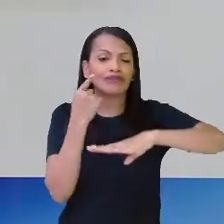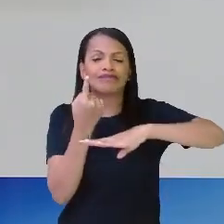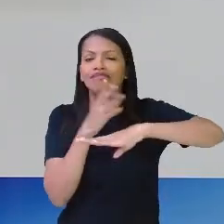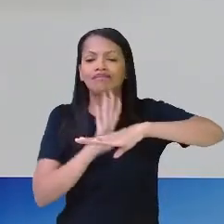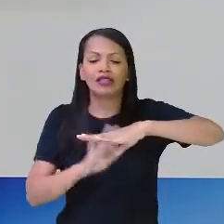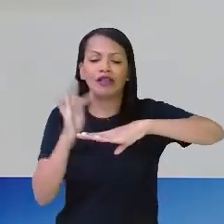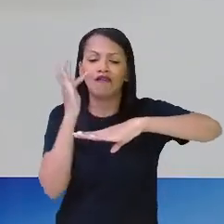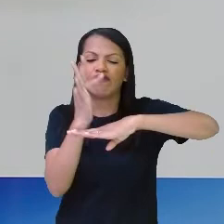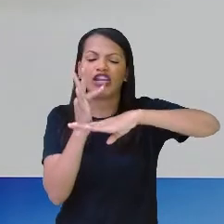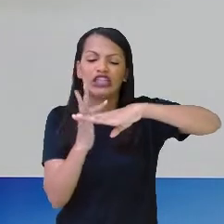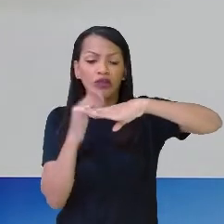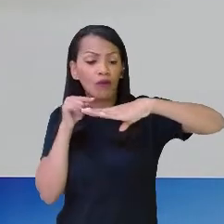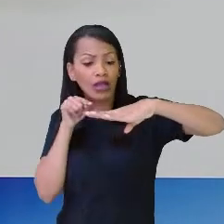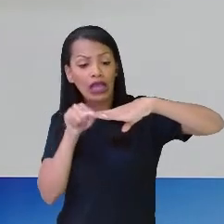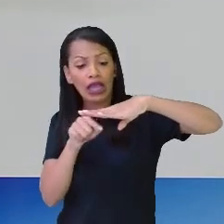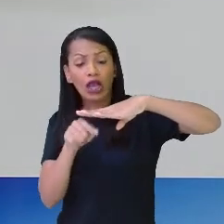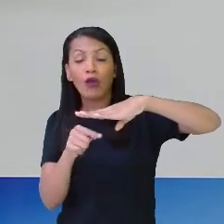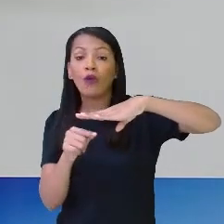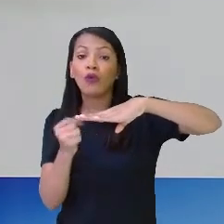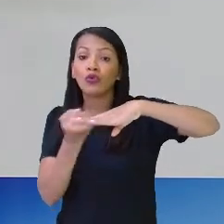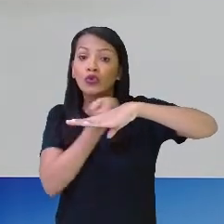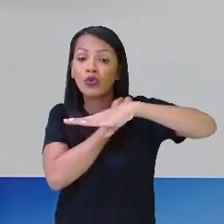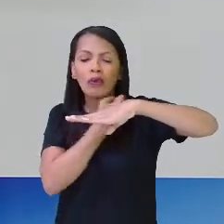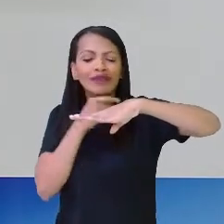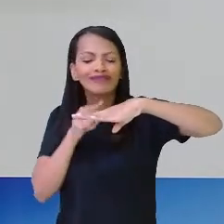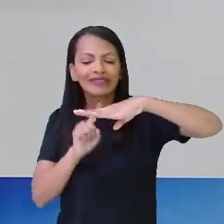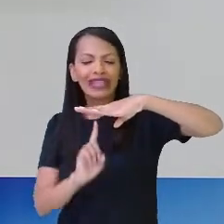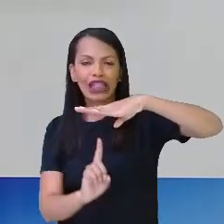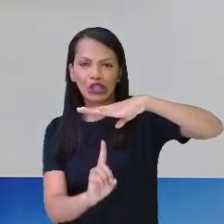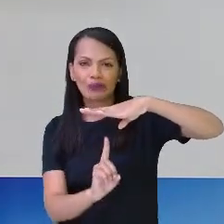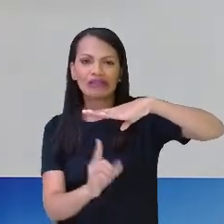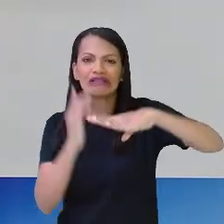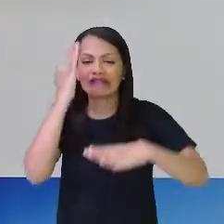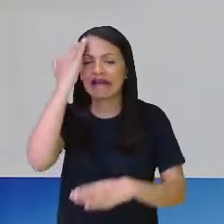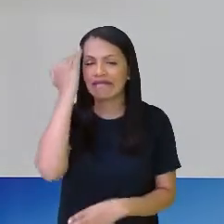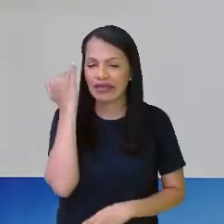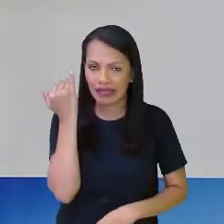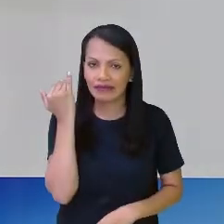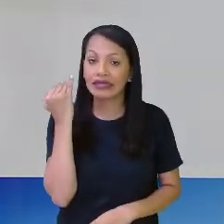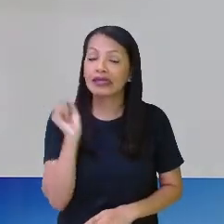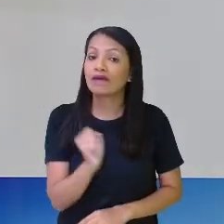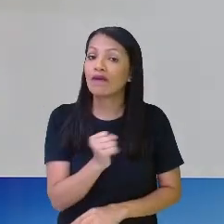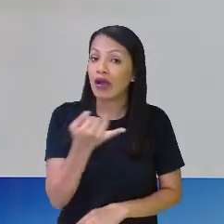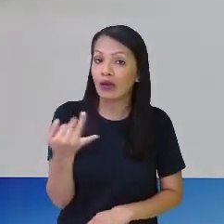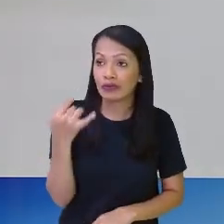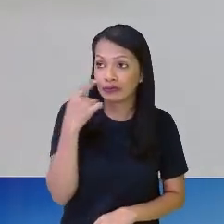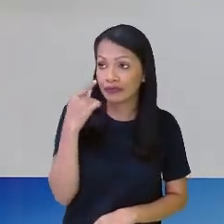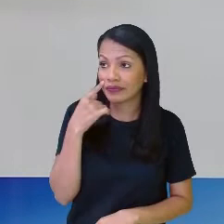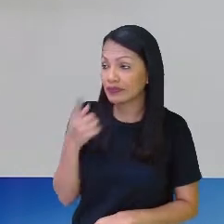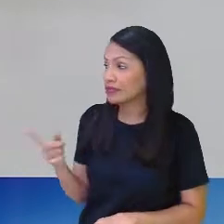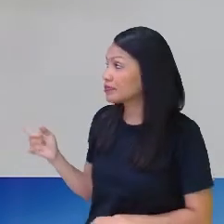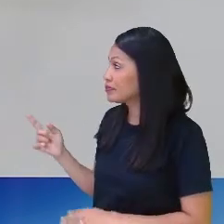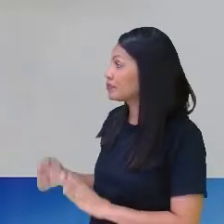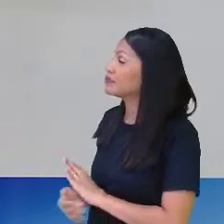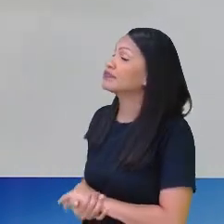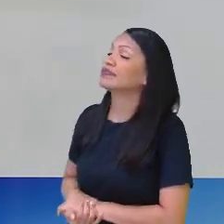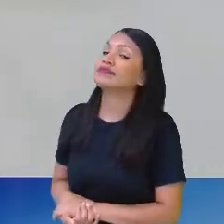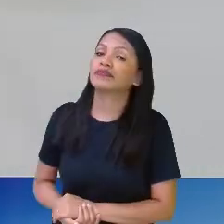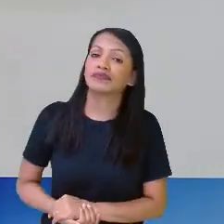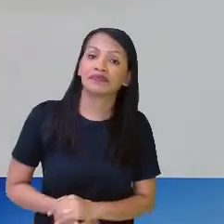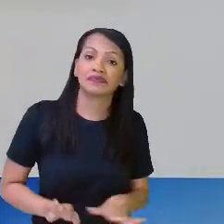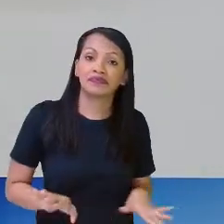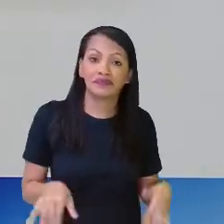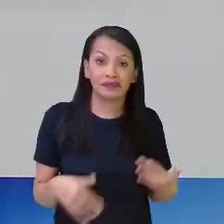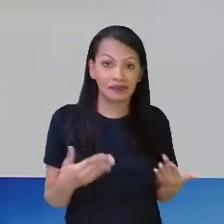inteiro está dividido em duas partes, que é o número que está aqui no denominador.